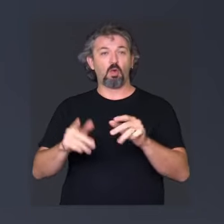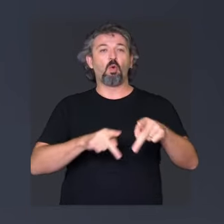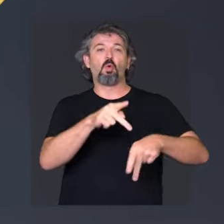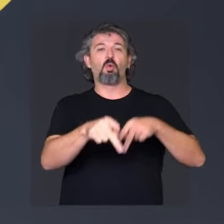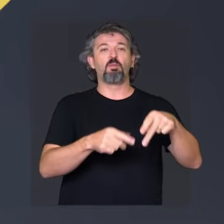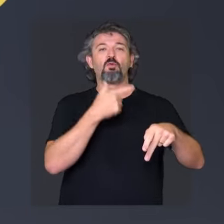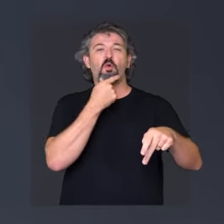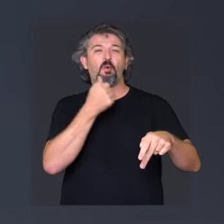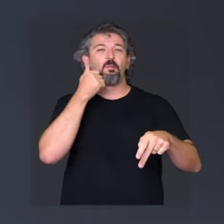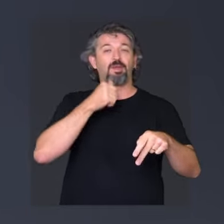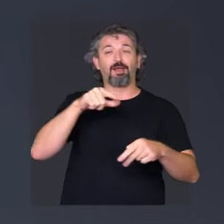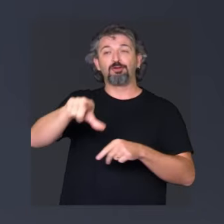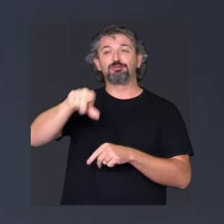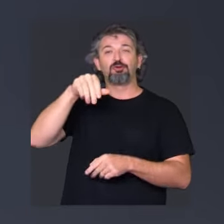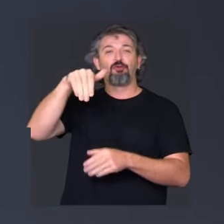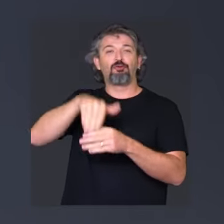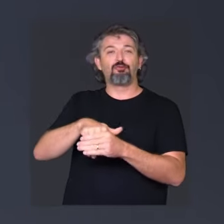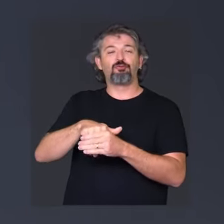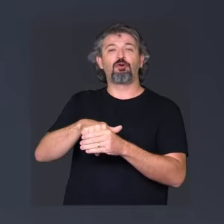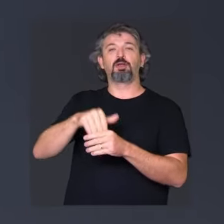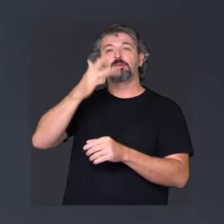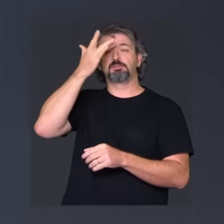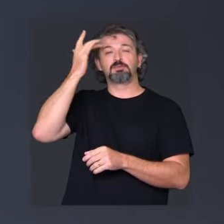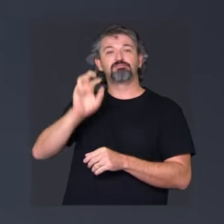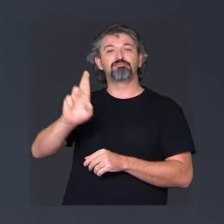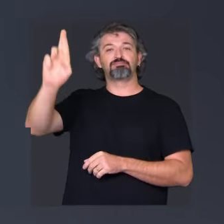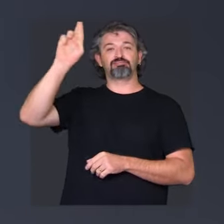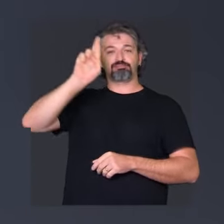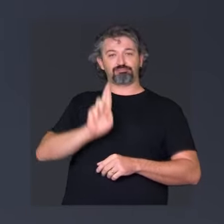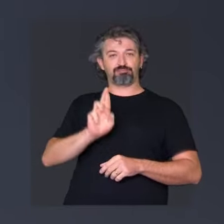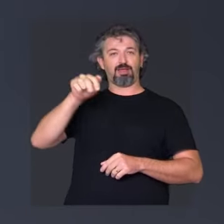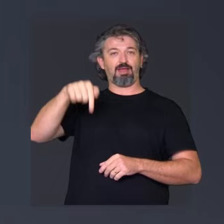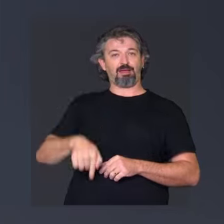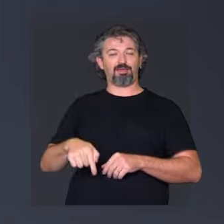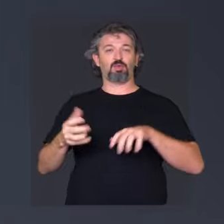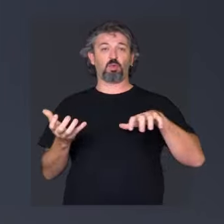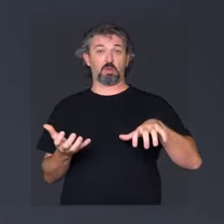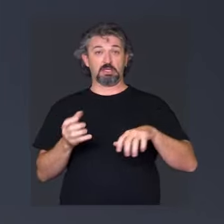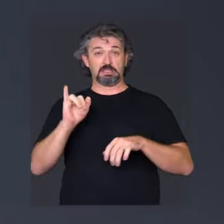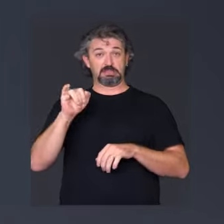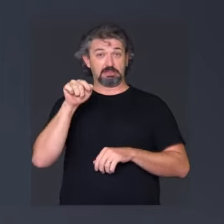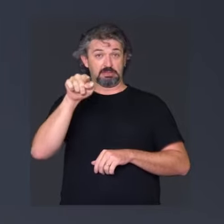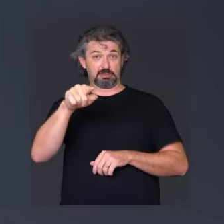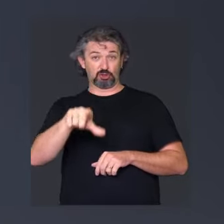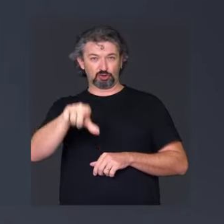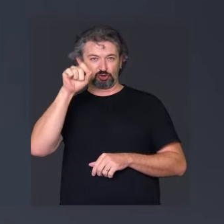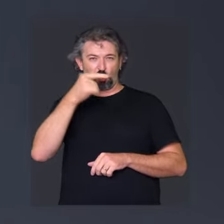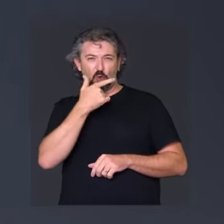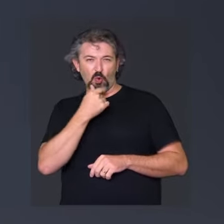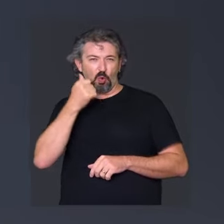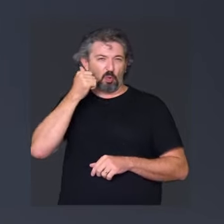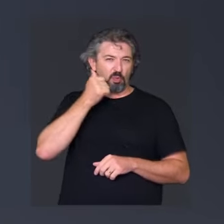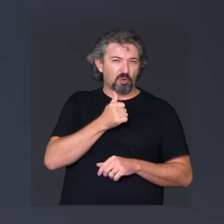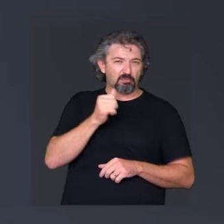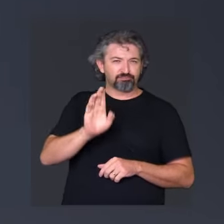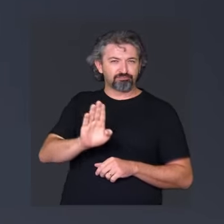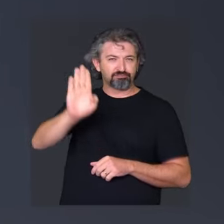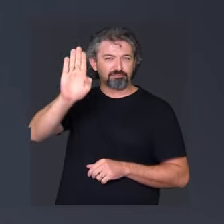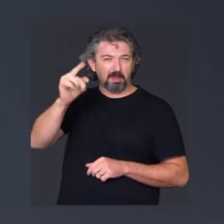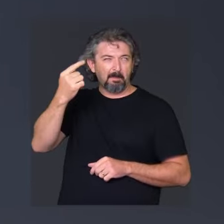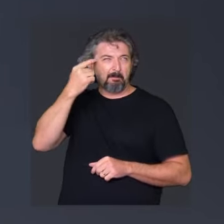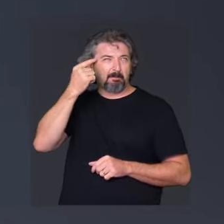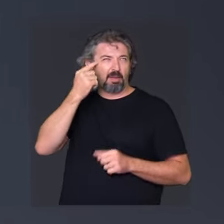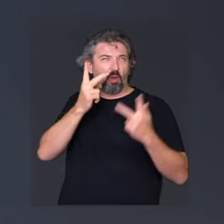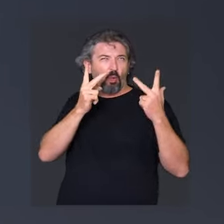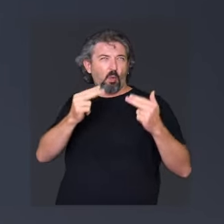são as eleitoras e os eleitores que enviam parlamentares para compor o Congresso Nacional. Quando a gente escolhe uma candidata ou